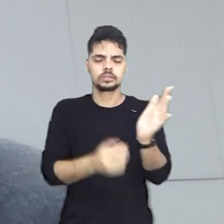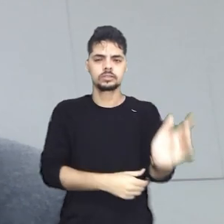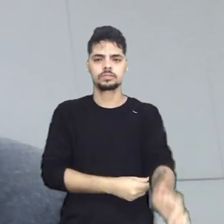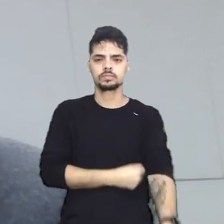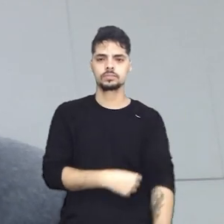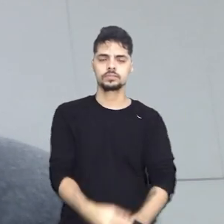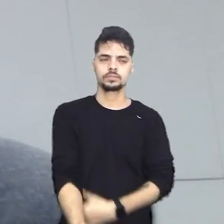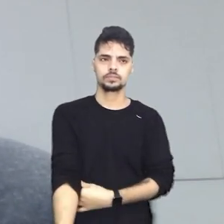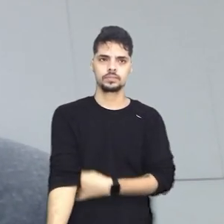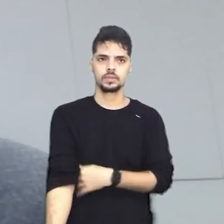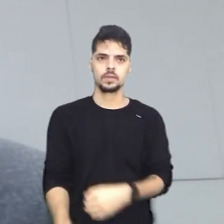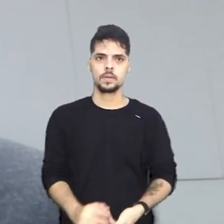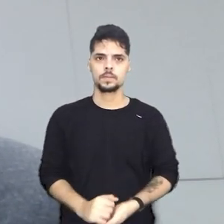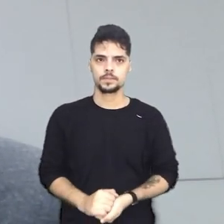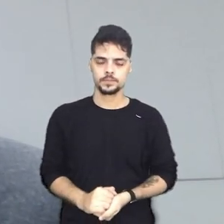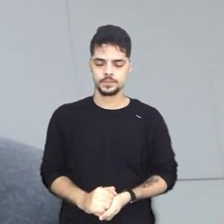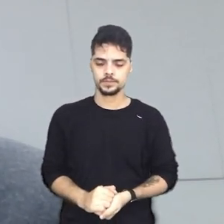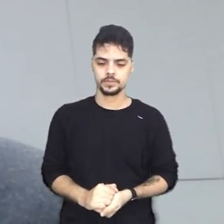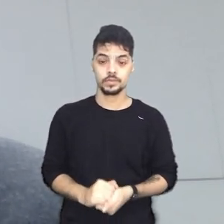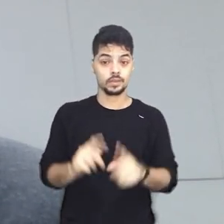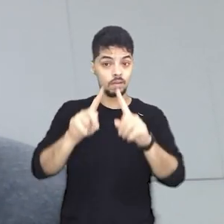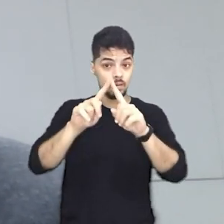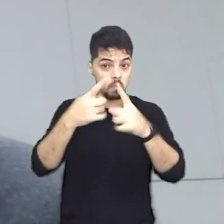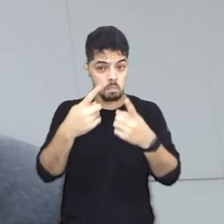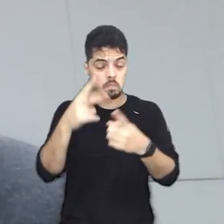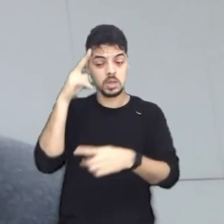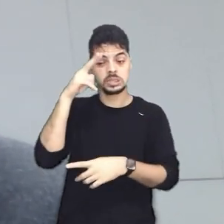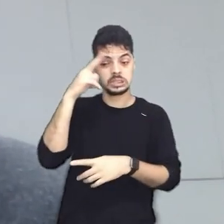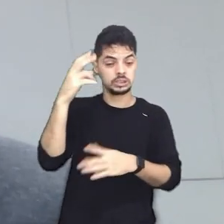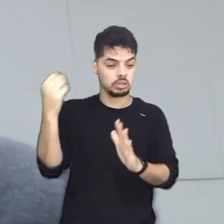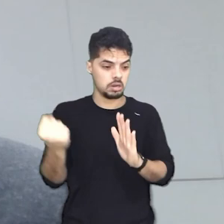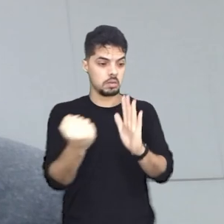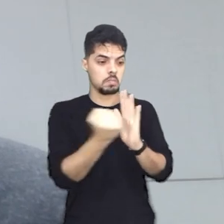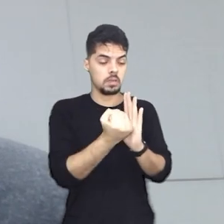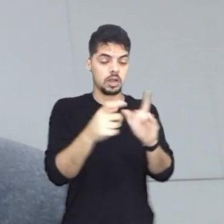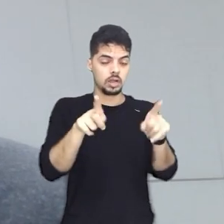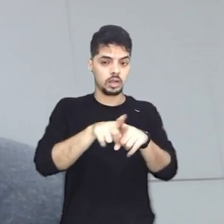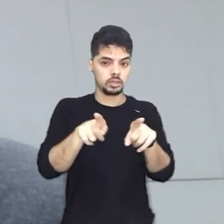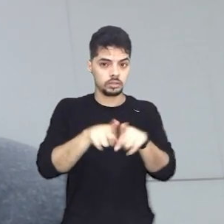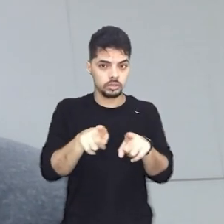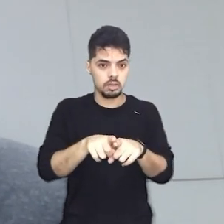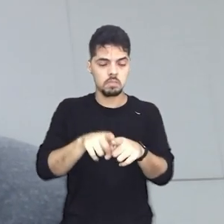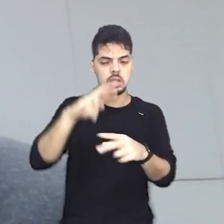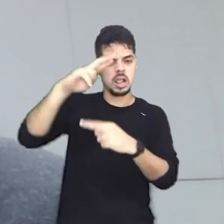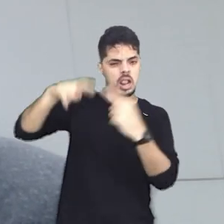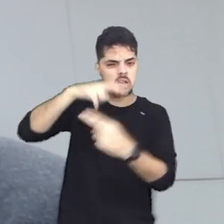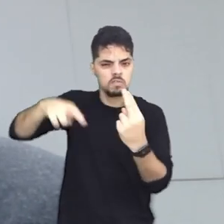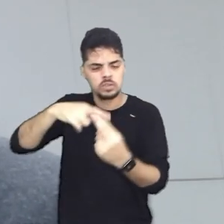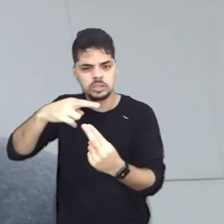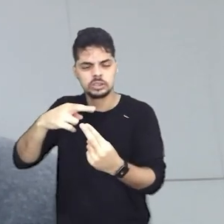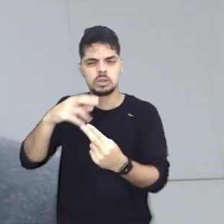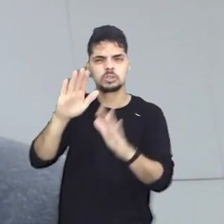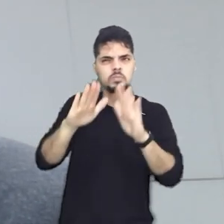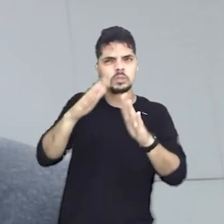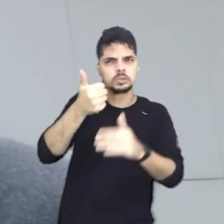acontecimentos históricos, como, por exemplo, o acontecimento